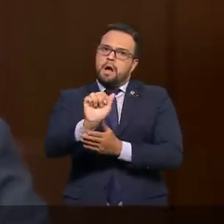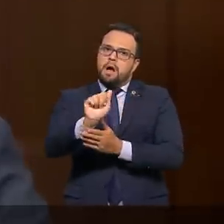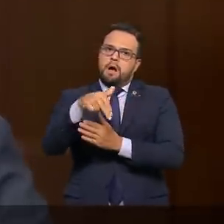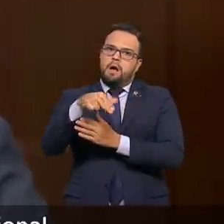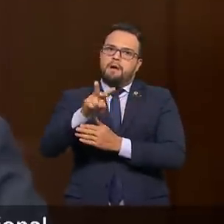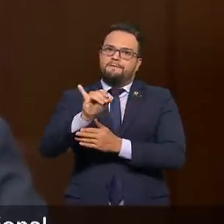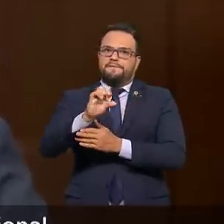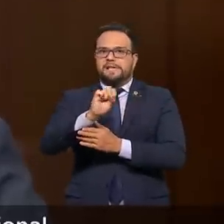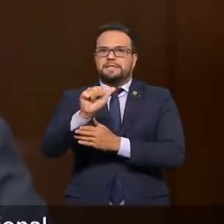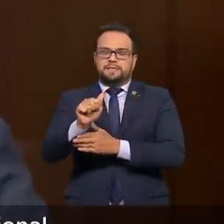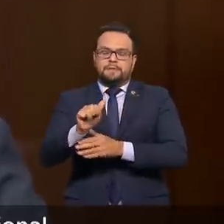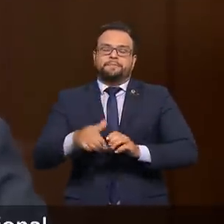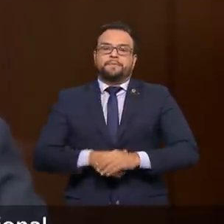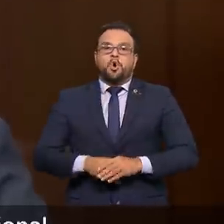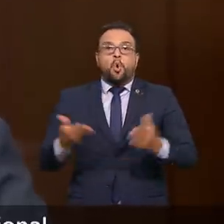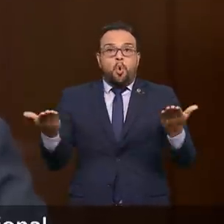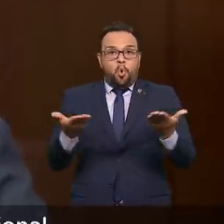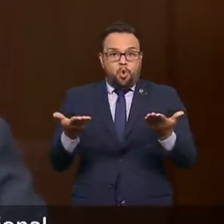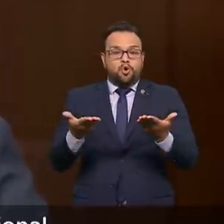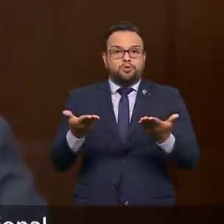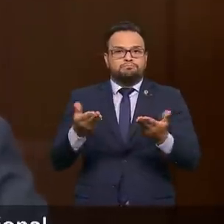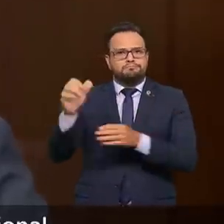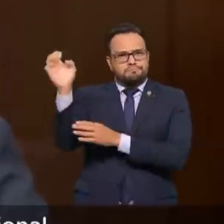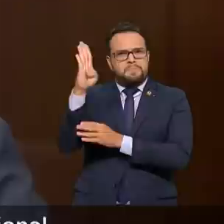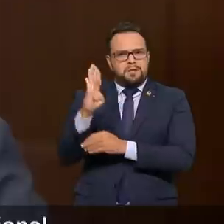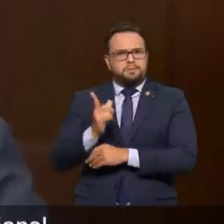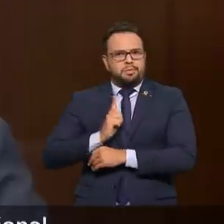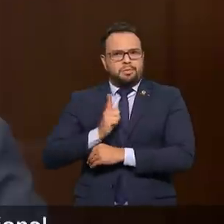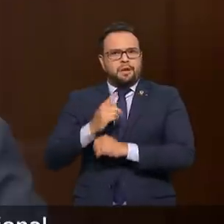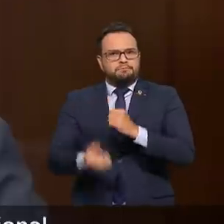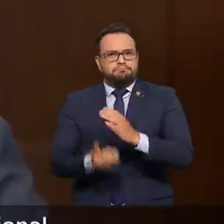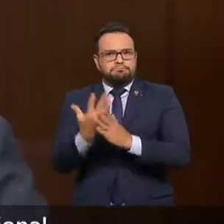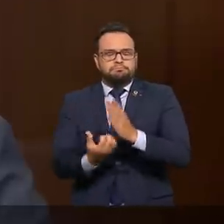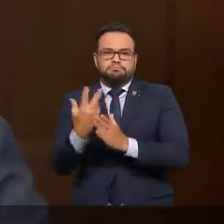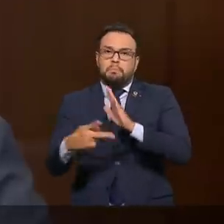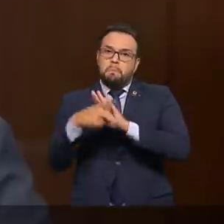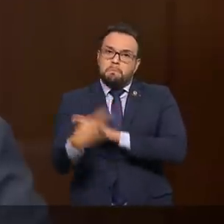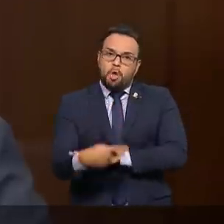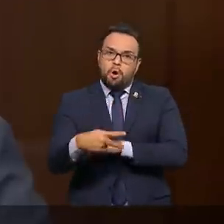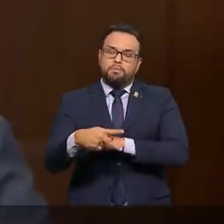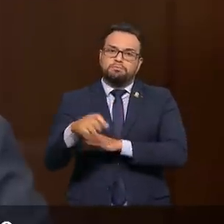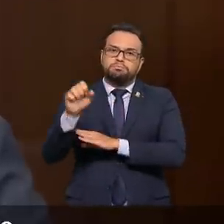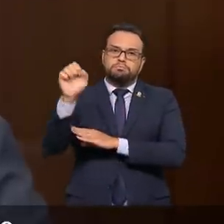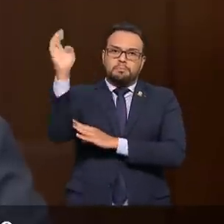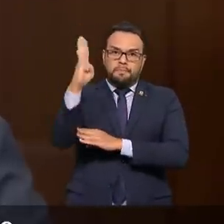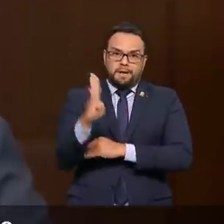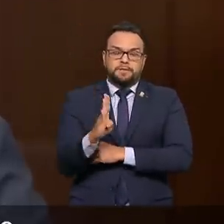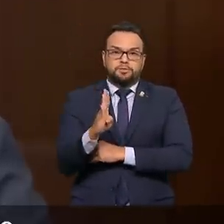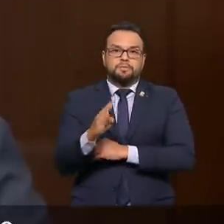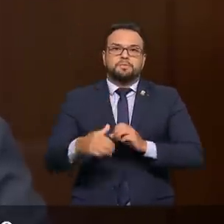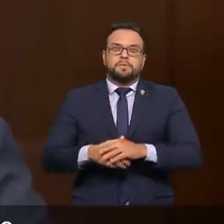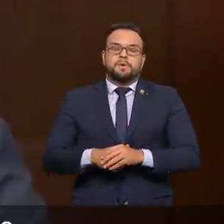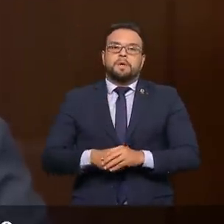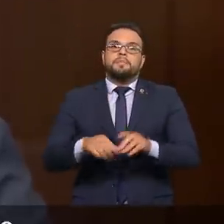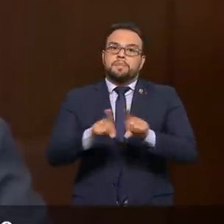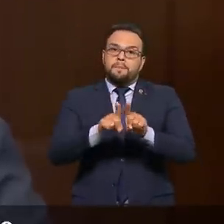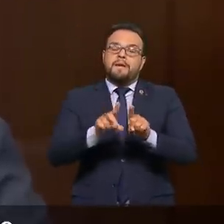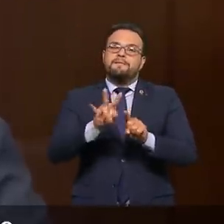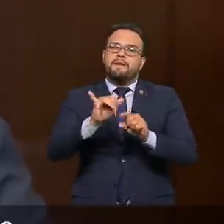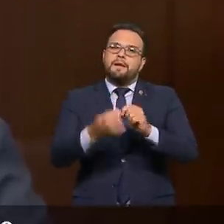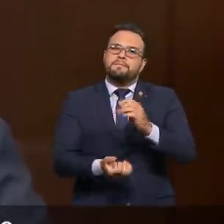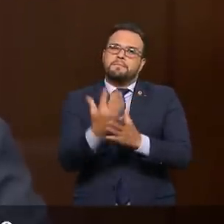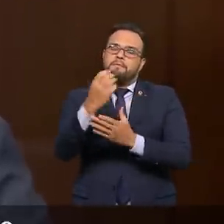Hoje somos produtores de vacina em território nacional. Mais do que isso, fabricaremos o próprio insumo